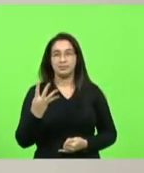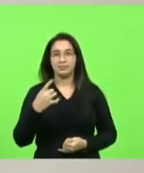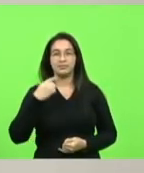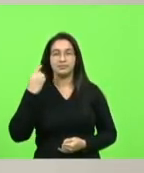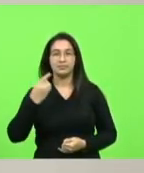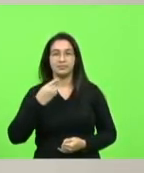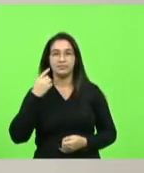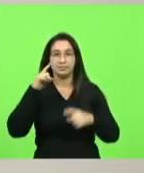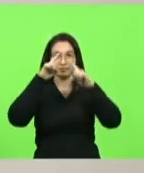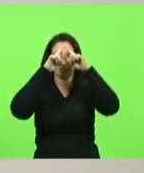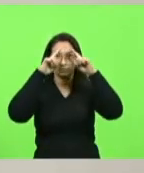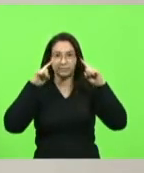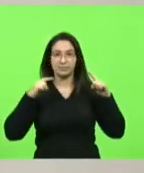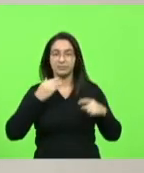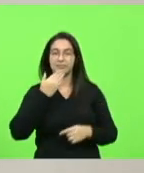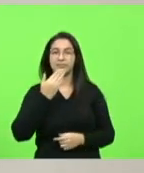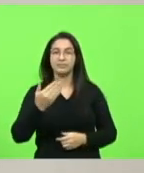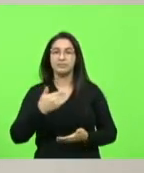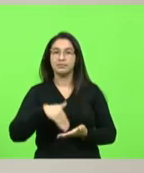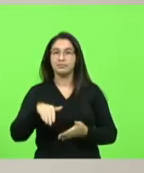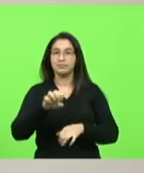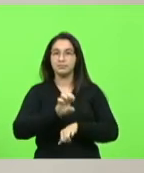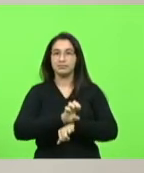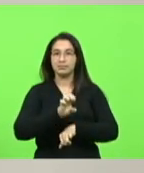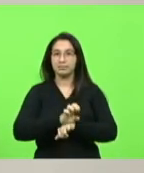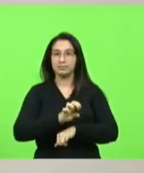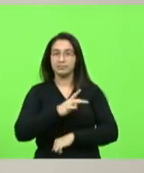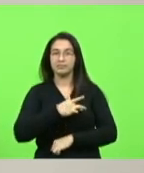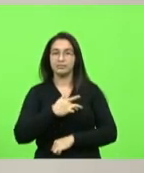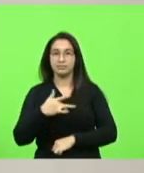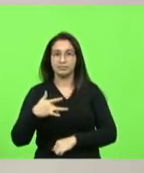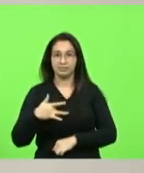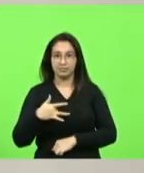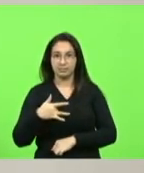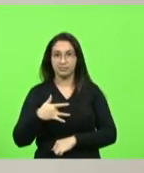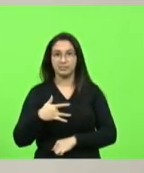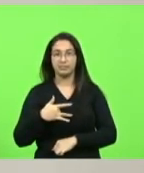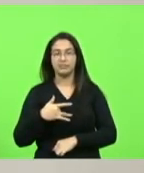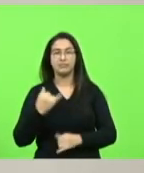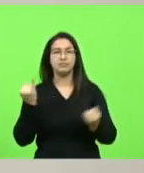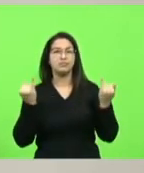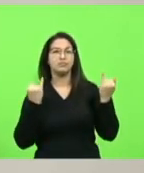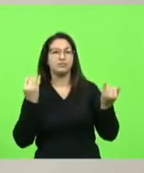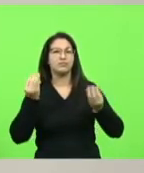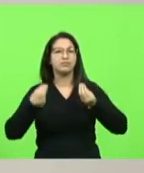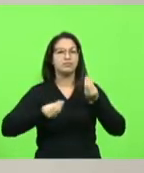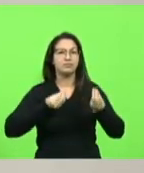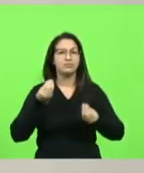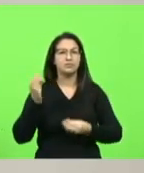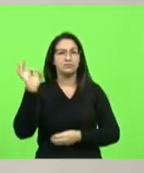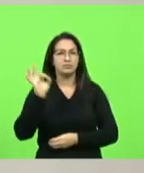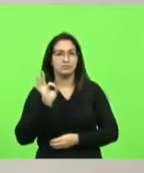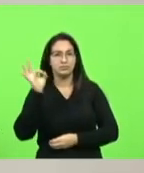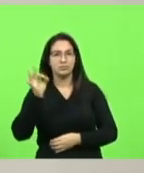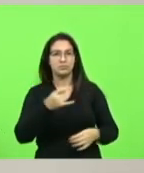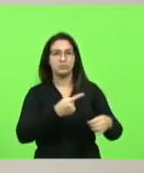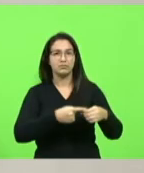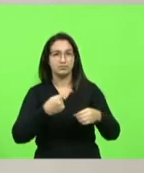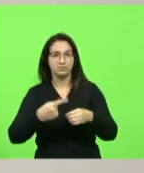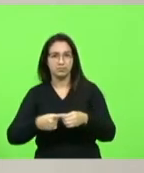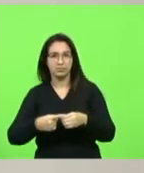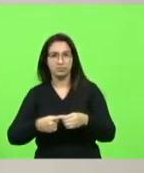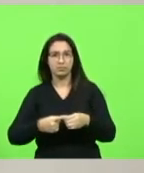Nildiz Sareta solicitando ao secretário do estado de saúde informações acerca do percentual por município e por